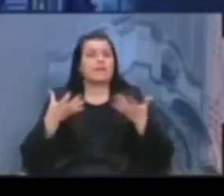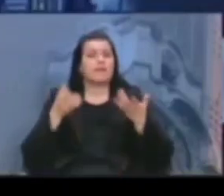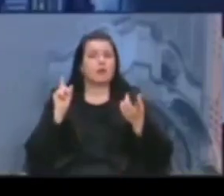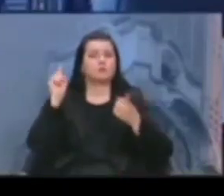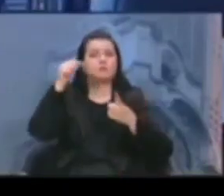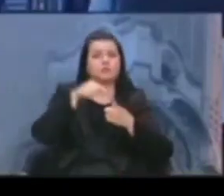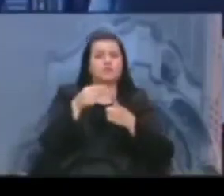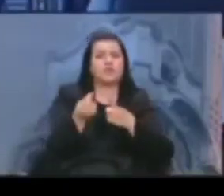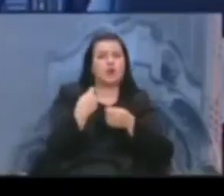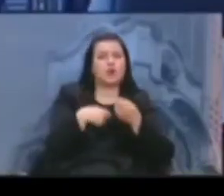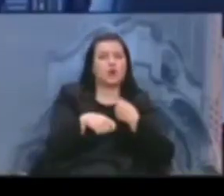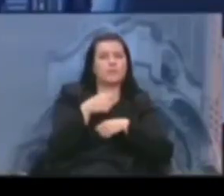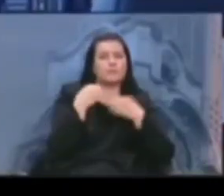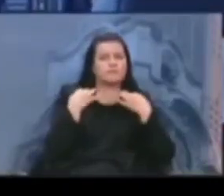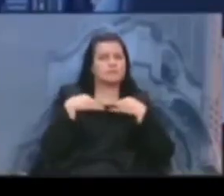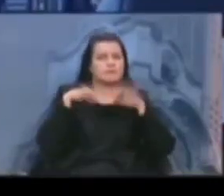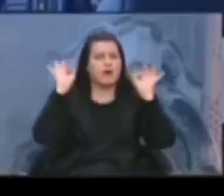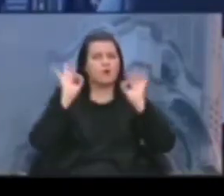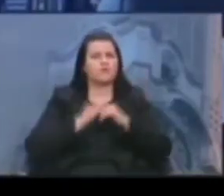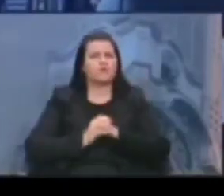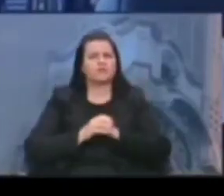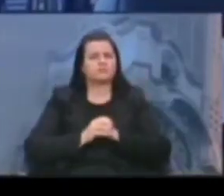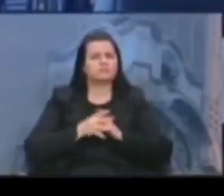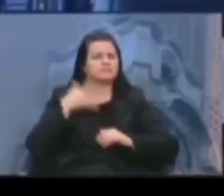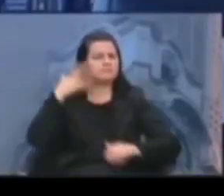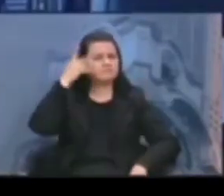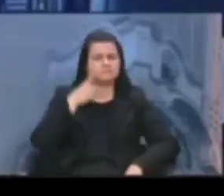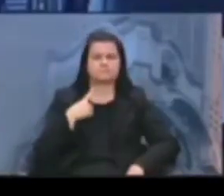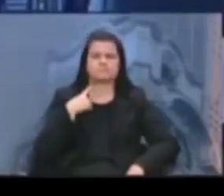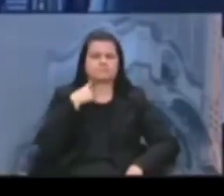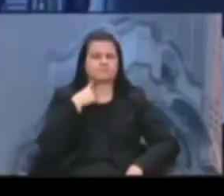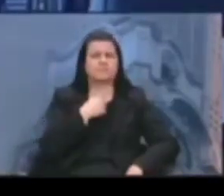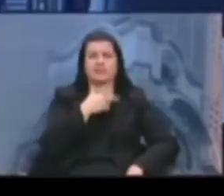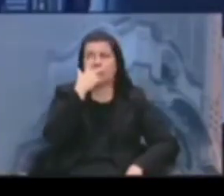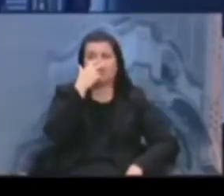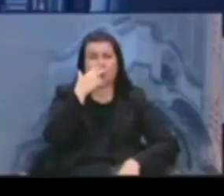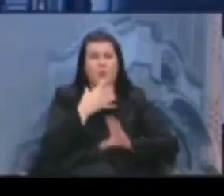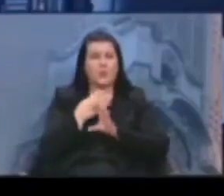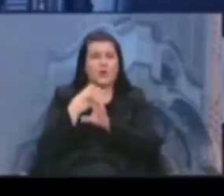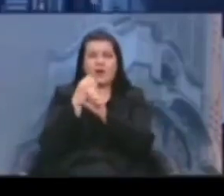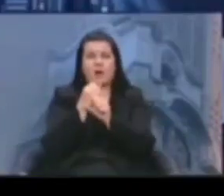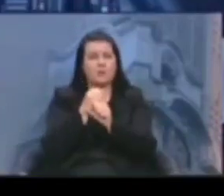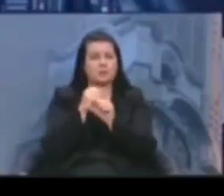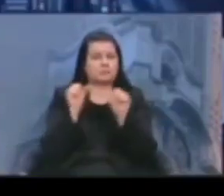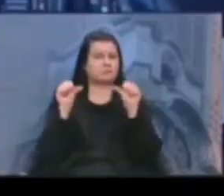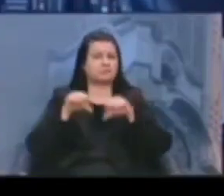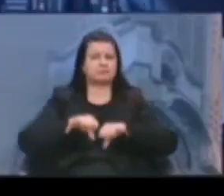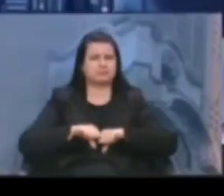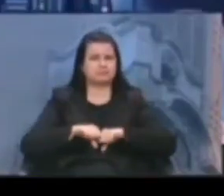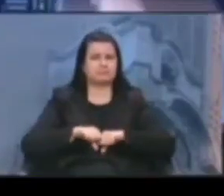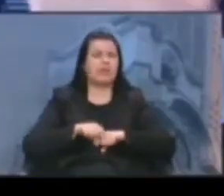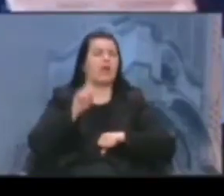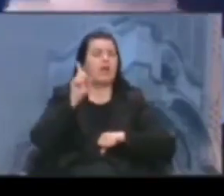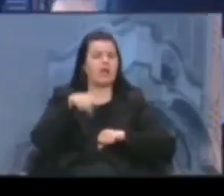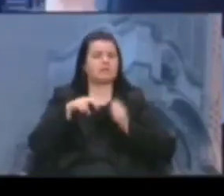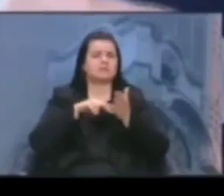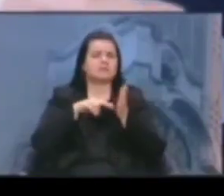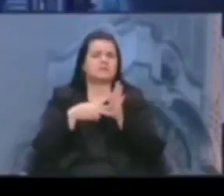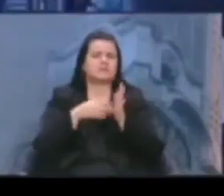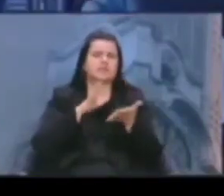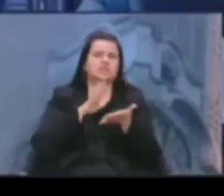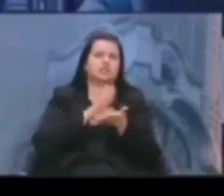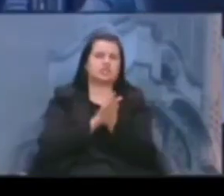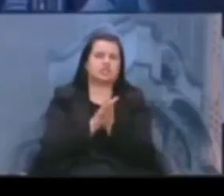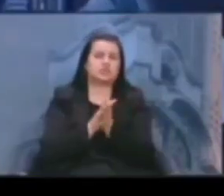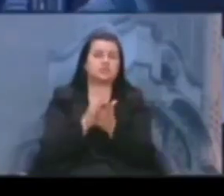a economia é uma falácia e é um péssimo cálculo. Além de ser genocida, porque a cada